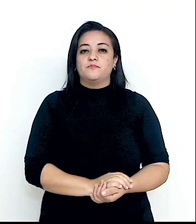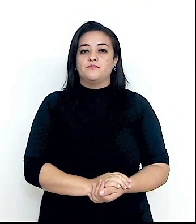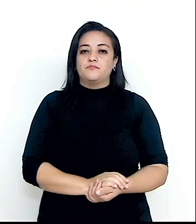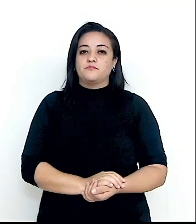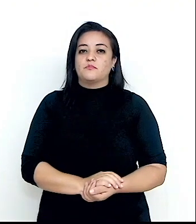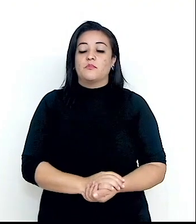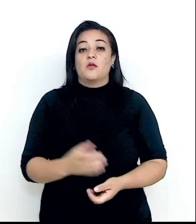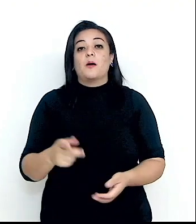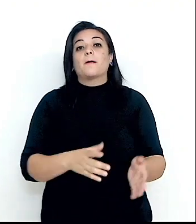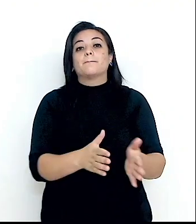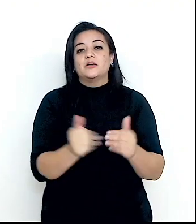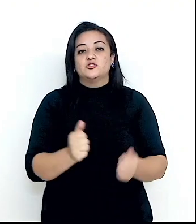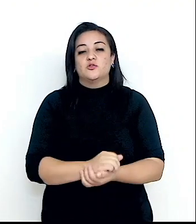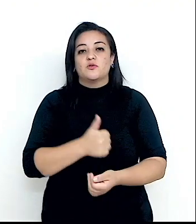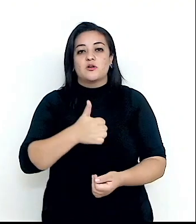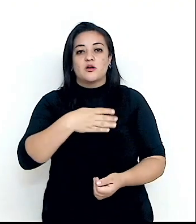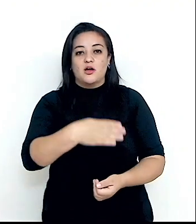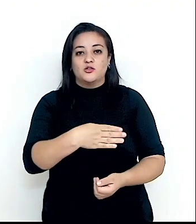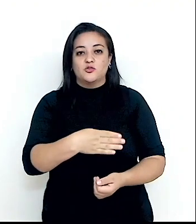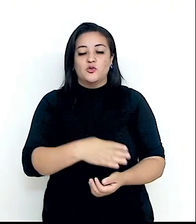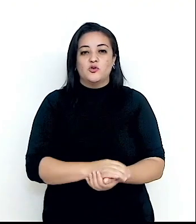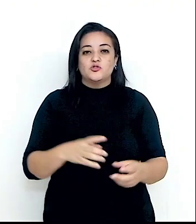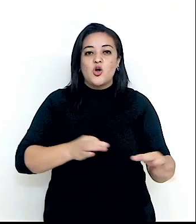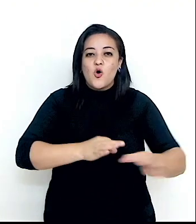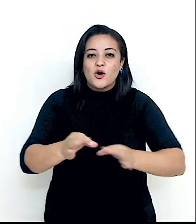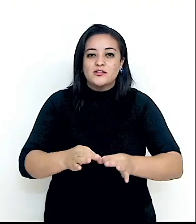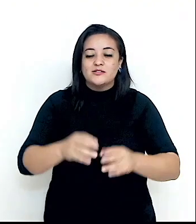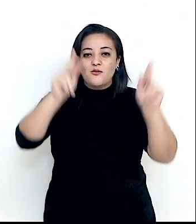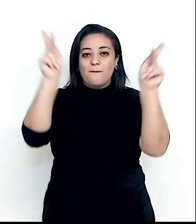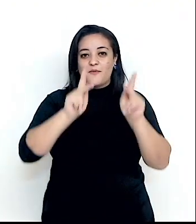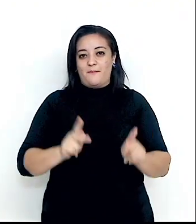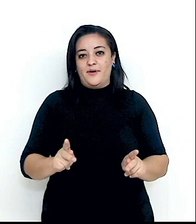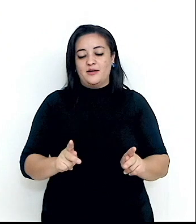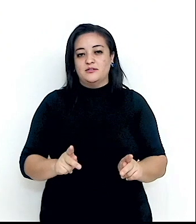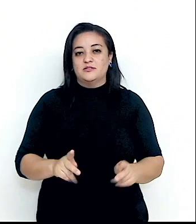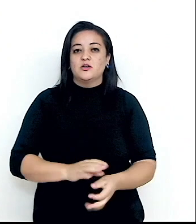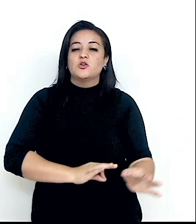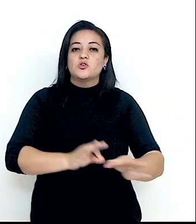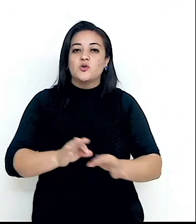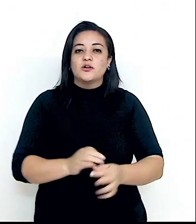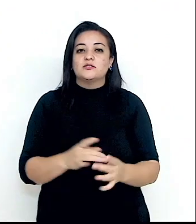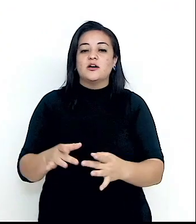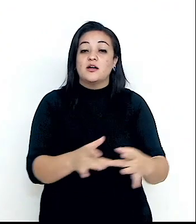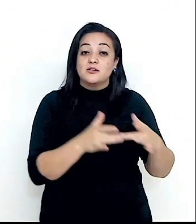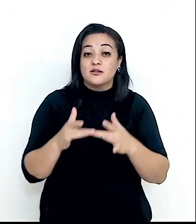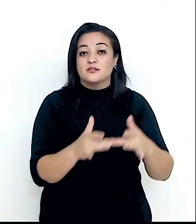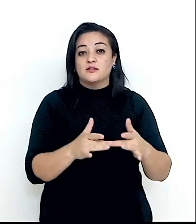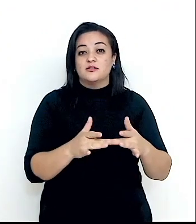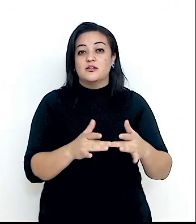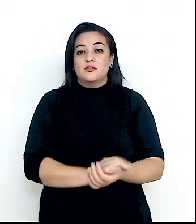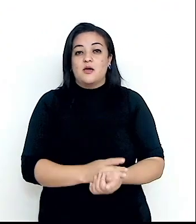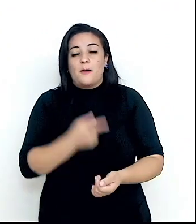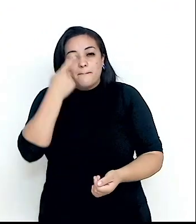propôs 14 pontos para uma paz e colocou as relações internacionais sob